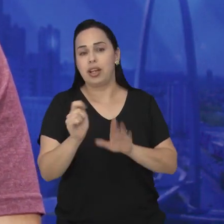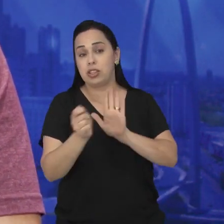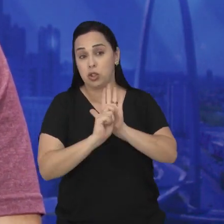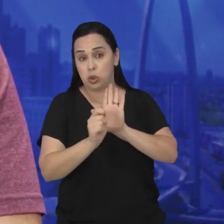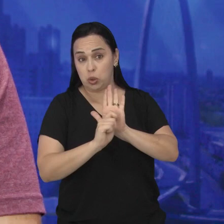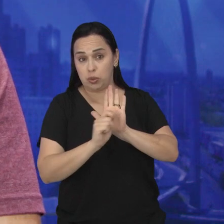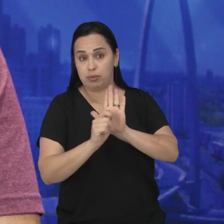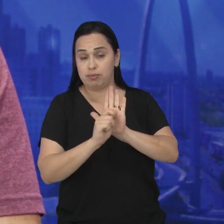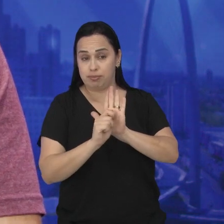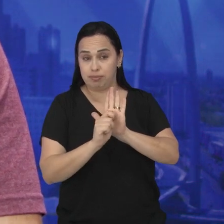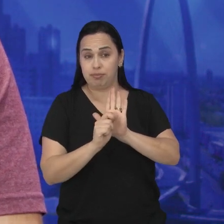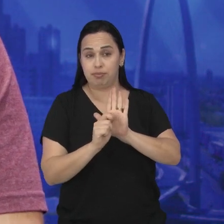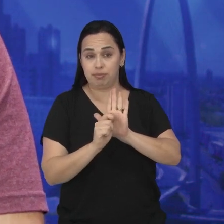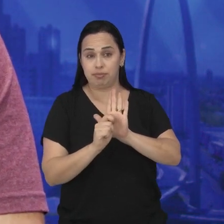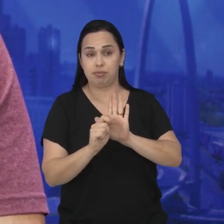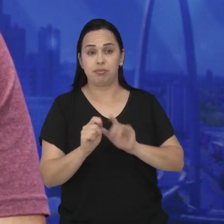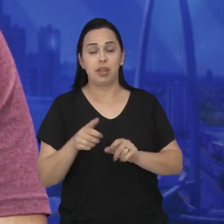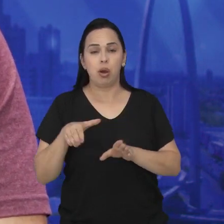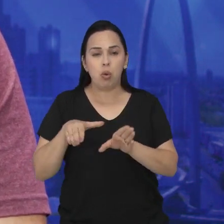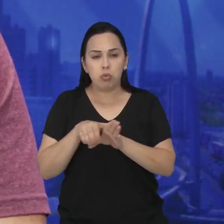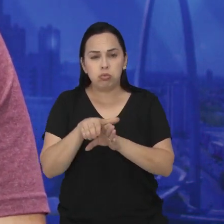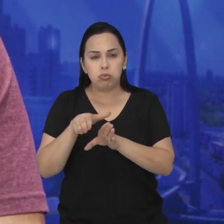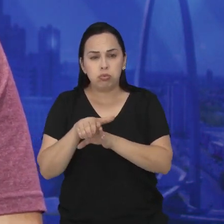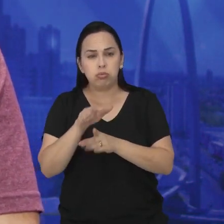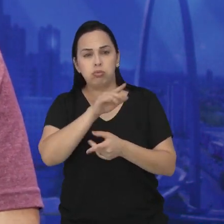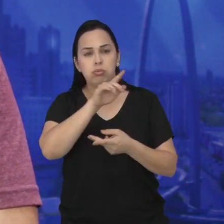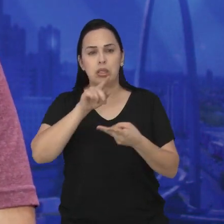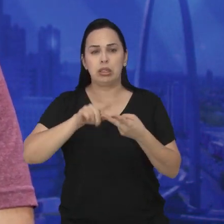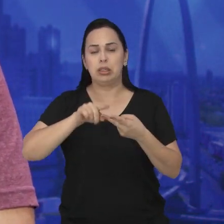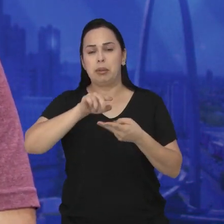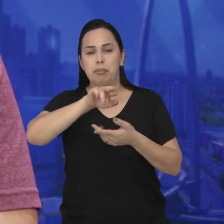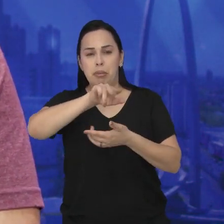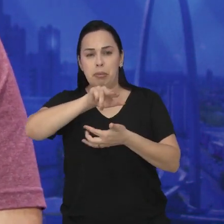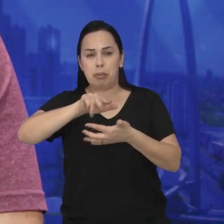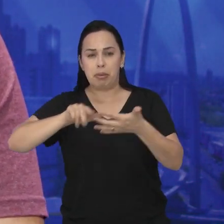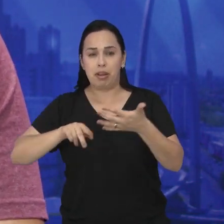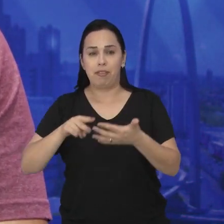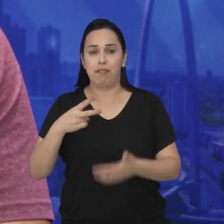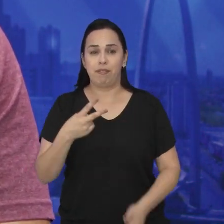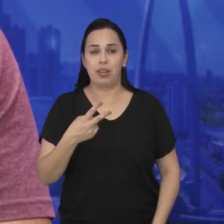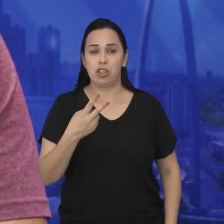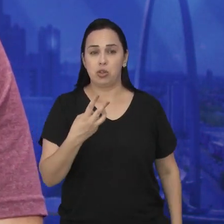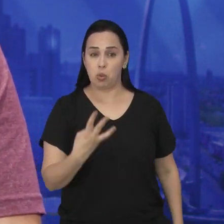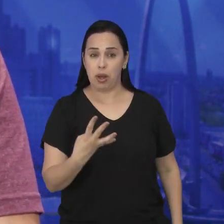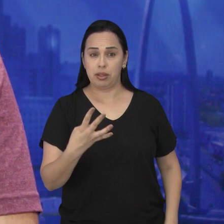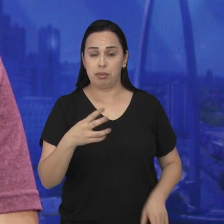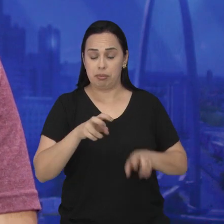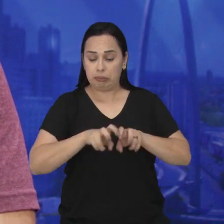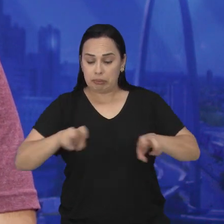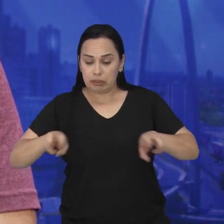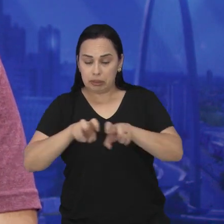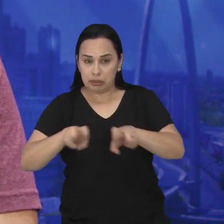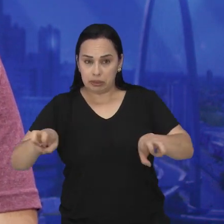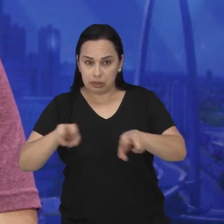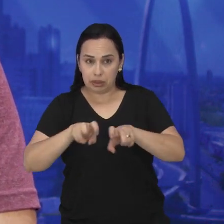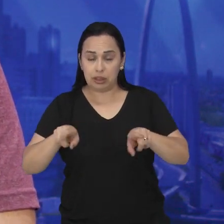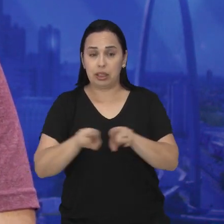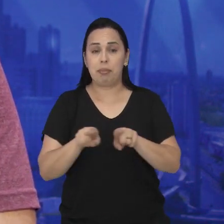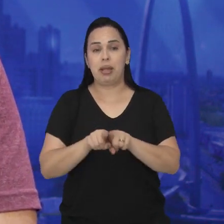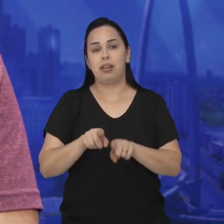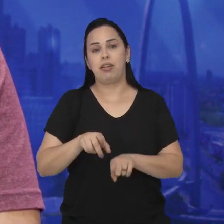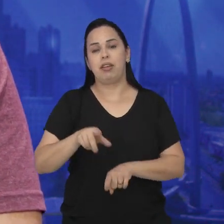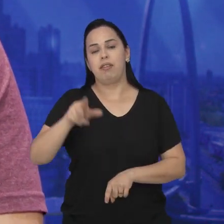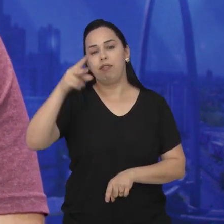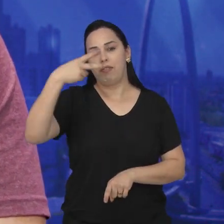Ele é um conselho consultivo, bipartite, com 24 assentos, sendo 12 do Poder